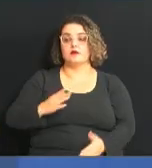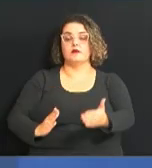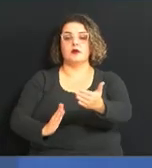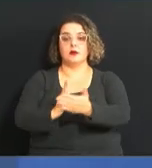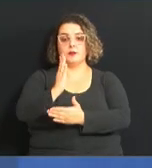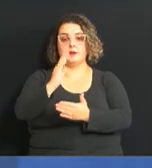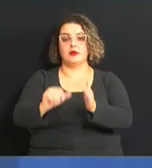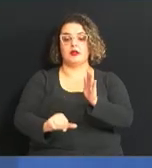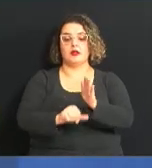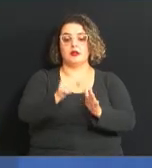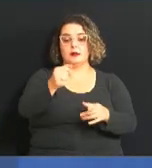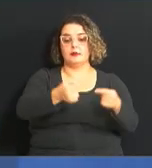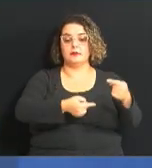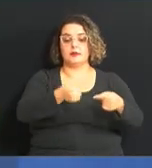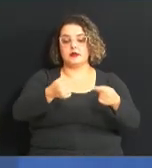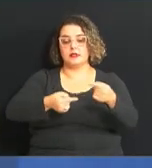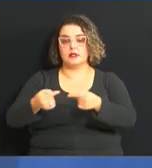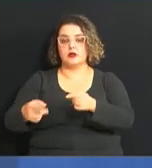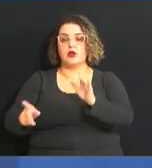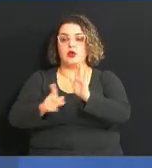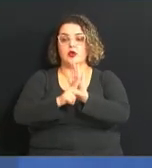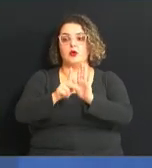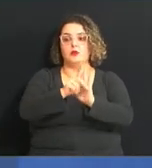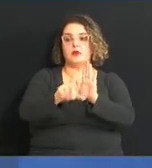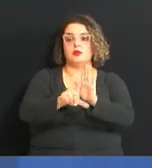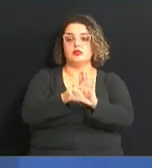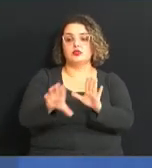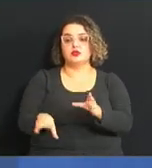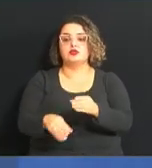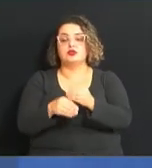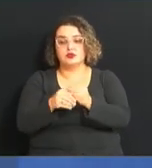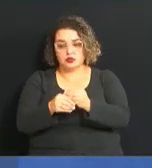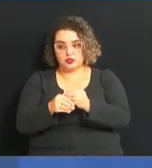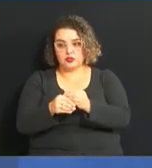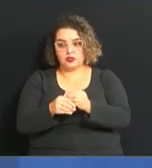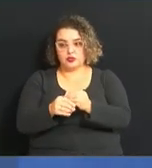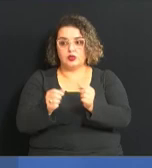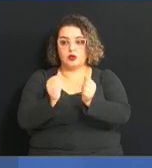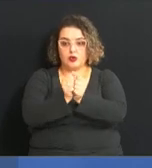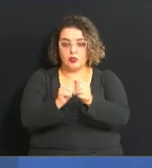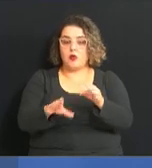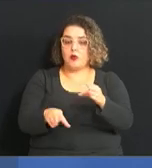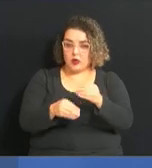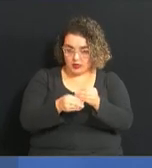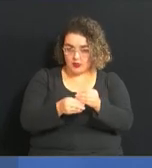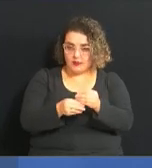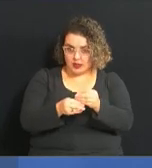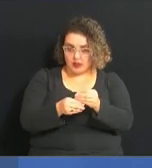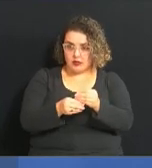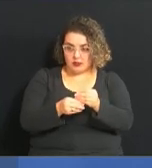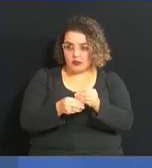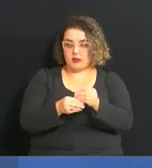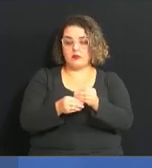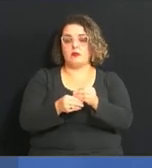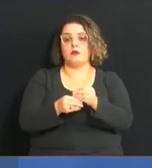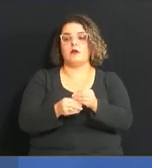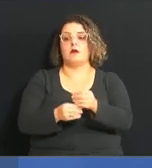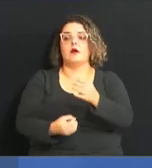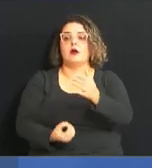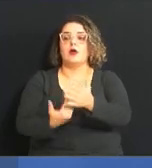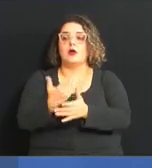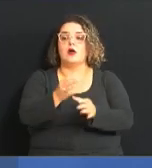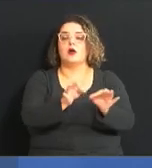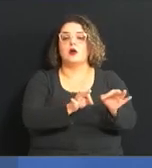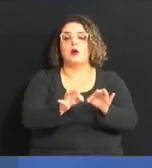em primeira discussão o projeto de lei complementar com emenda e esse projeto cria o programa